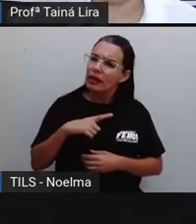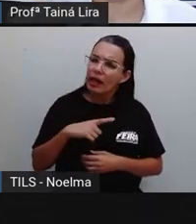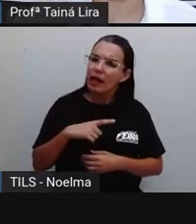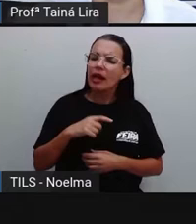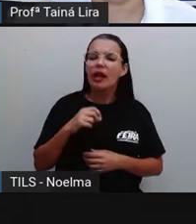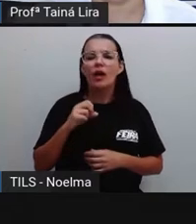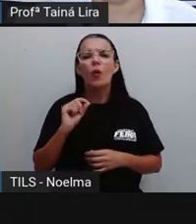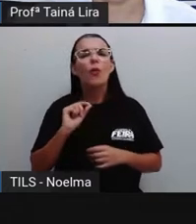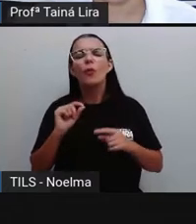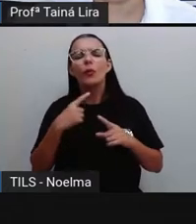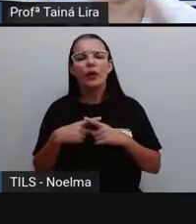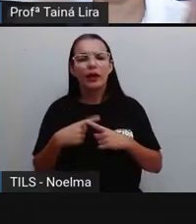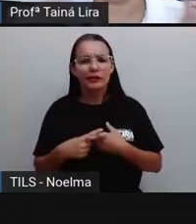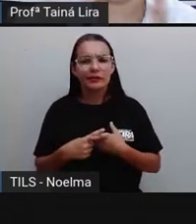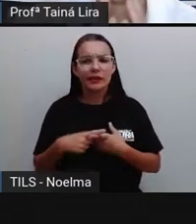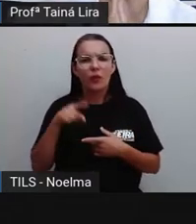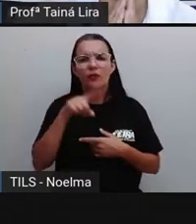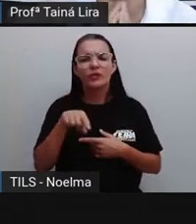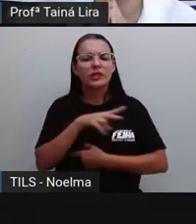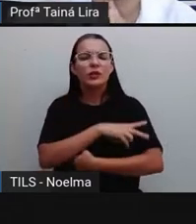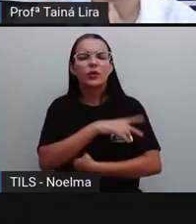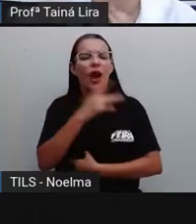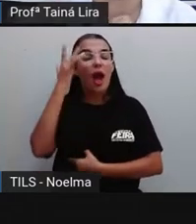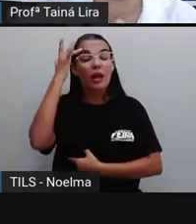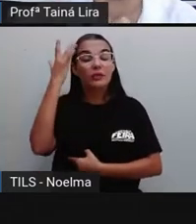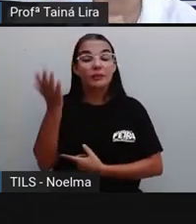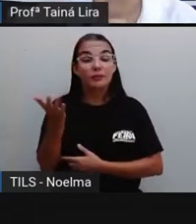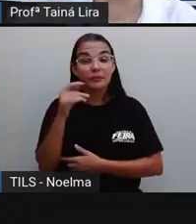aí, vamos pensar aqui um pouquinho, o que é o segundo ano acha?